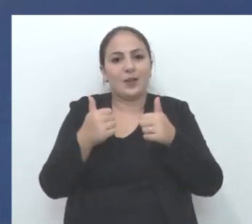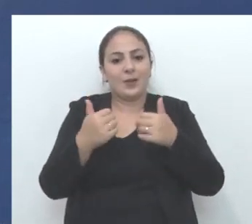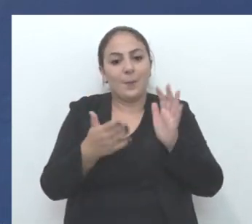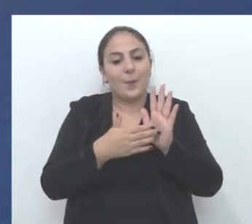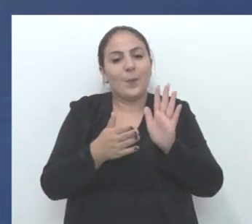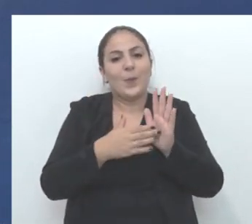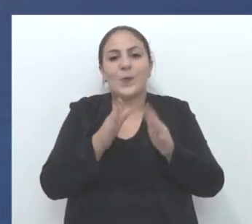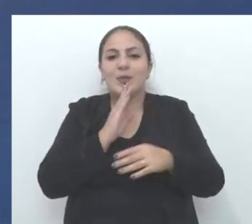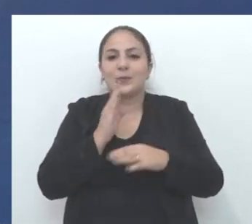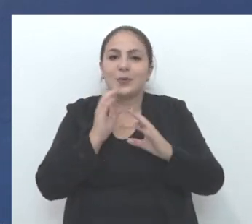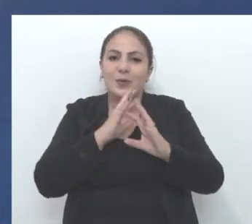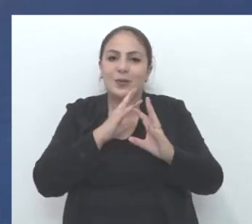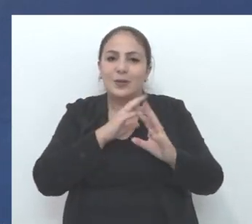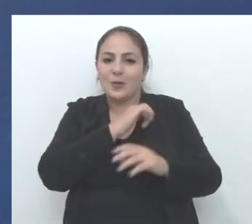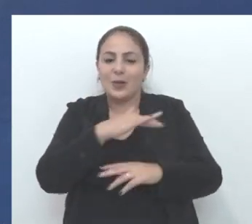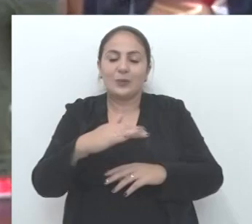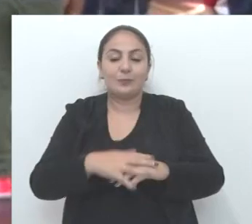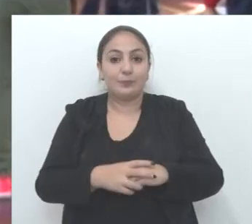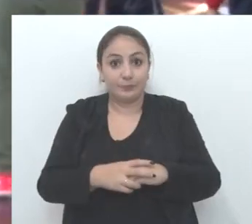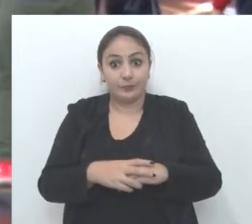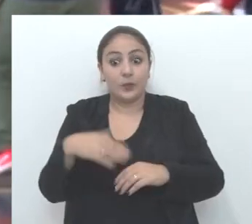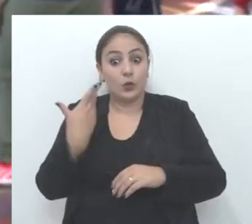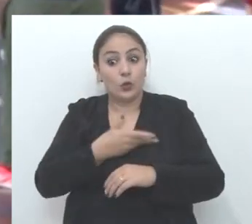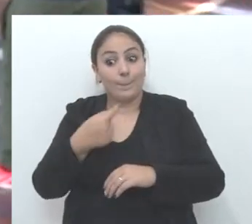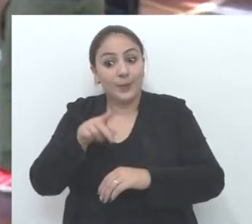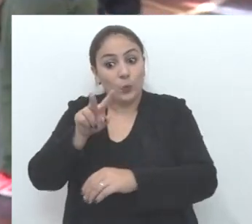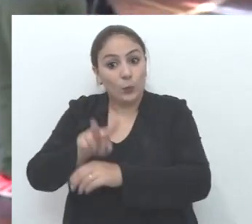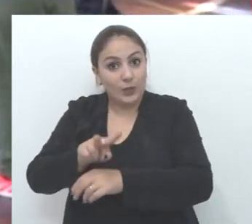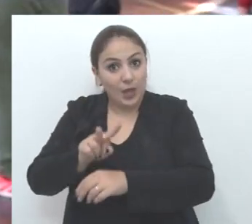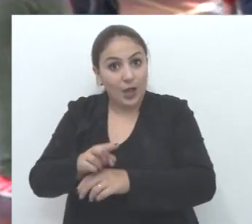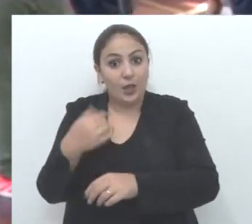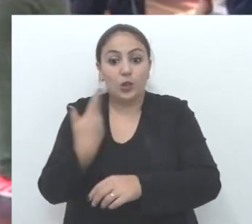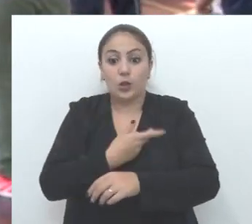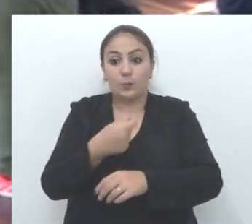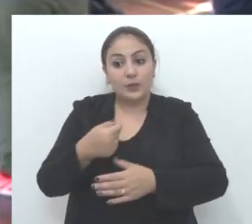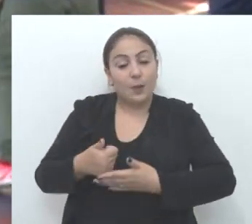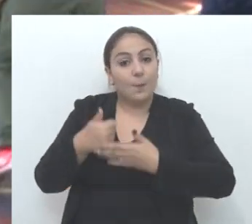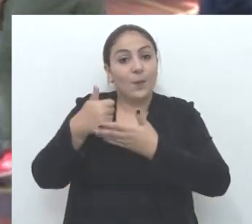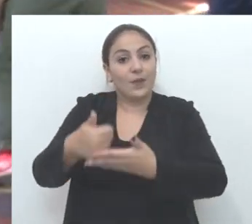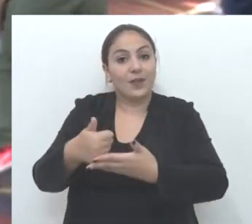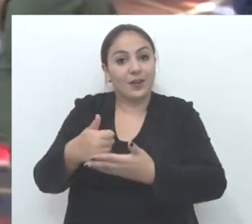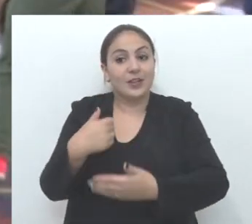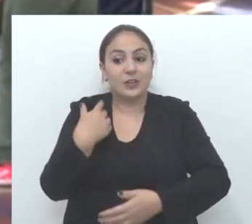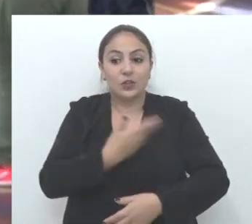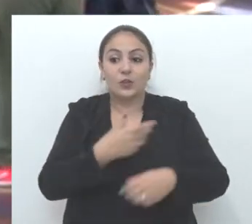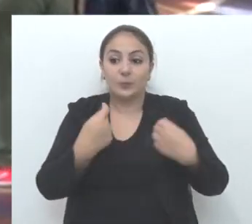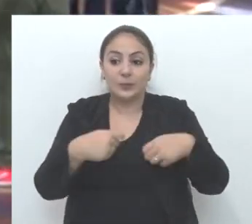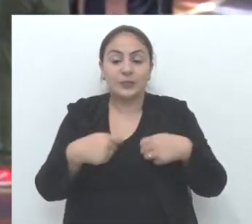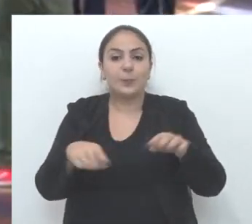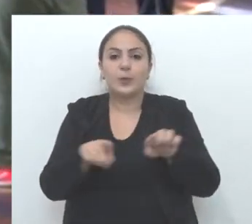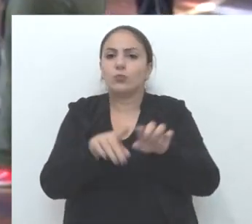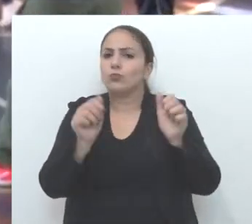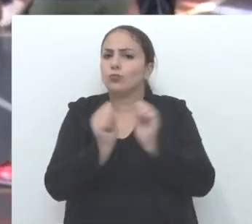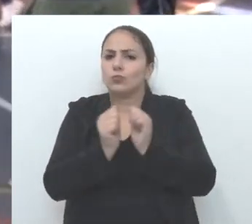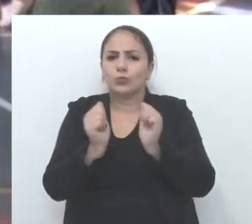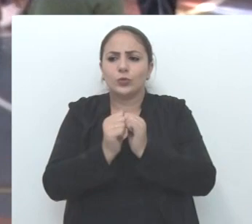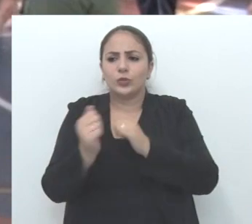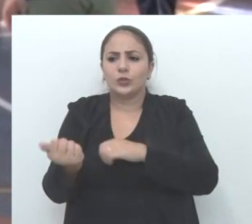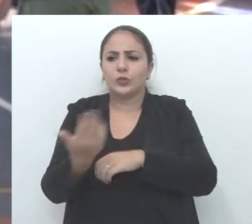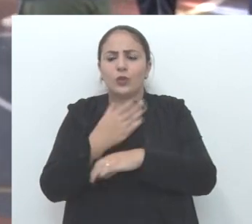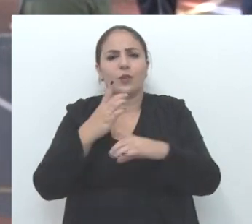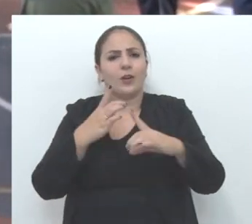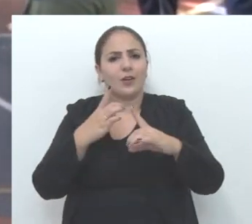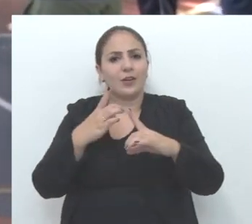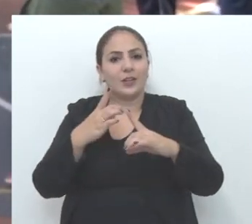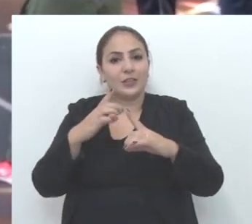melhor, oferecer o conhecimento aos alunos. Nós temos que cuidar, nós temos que apoiar e nós temos que estar junto com